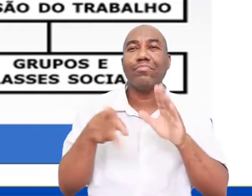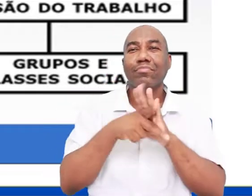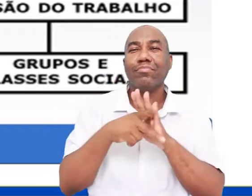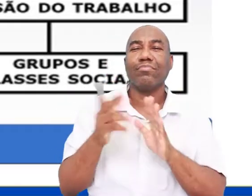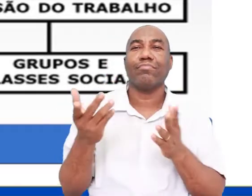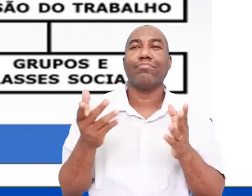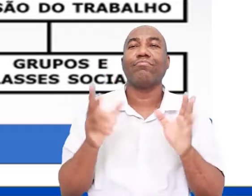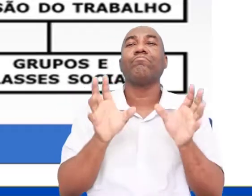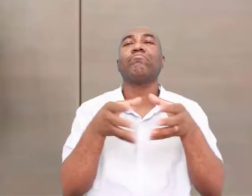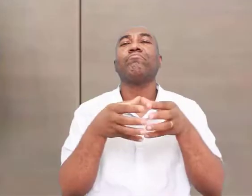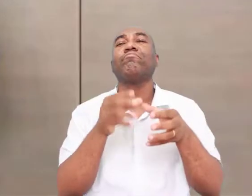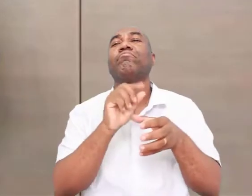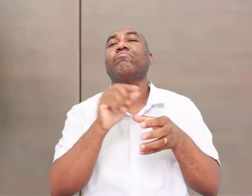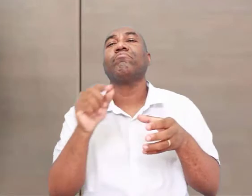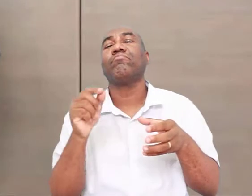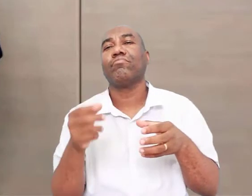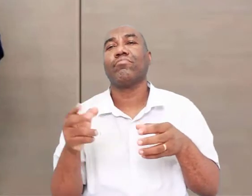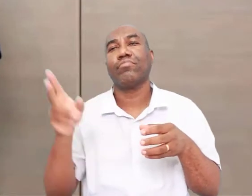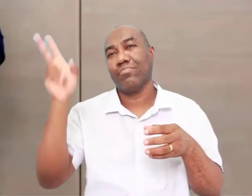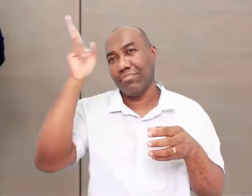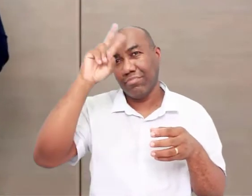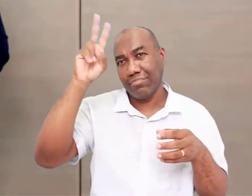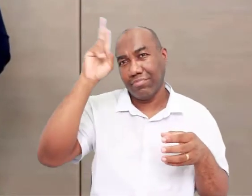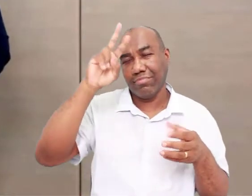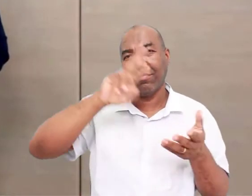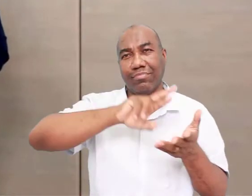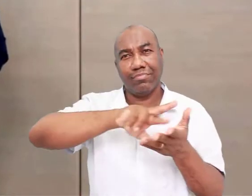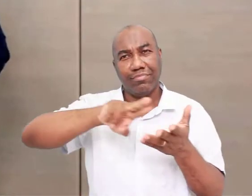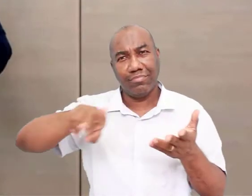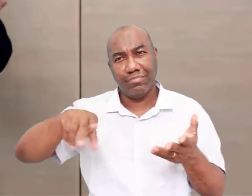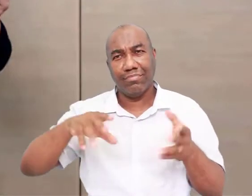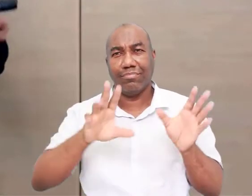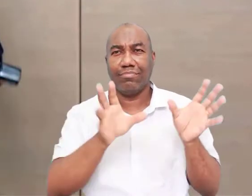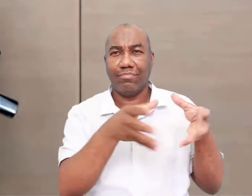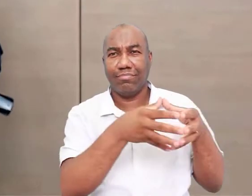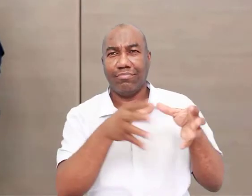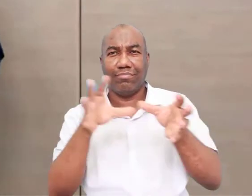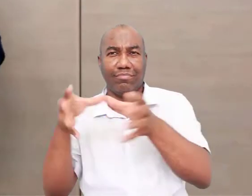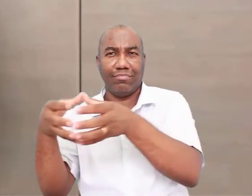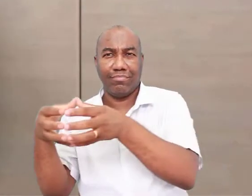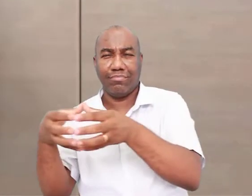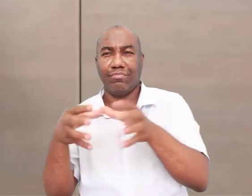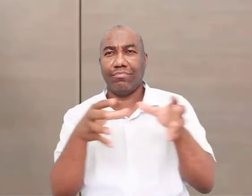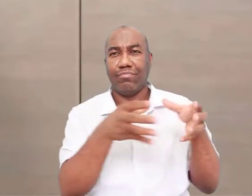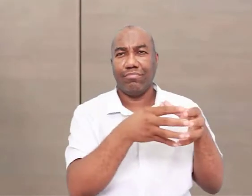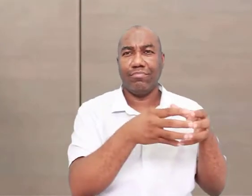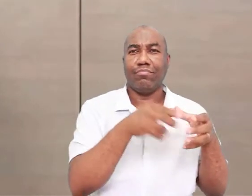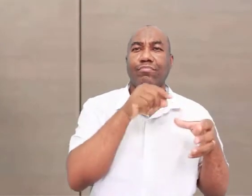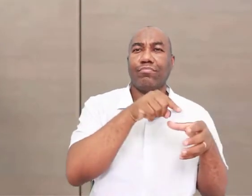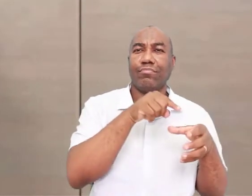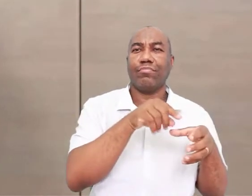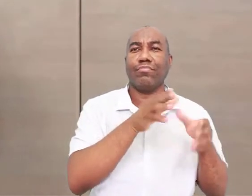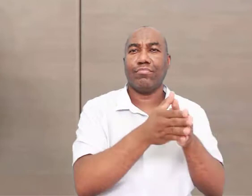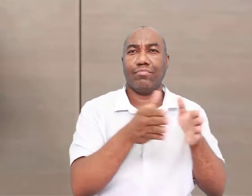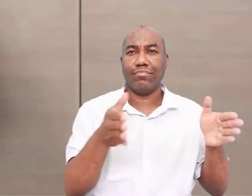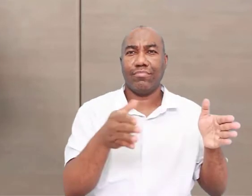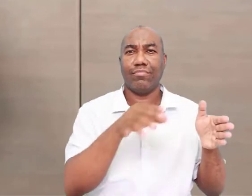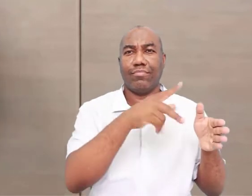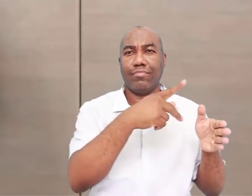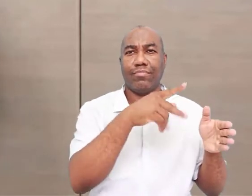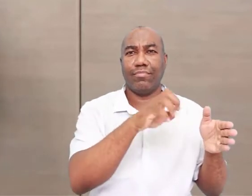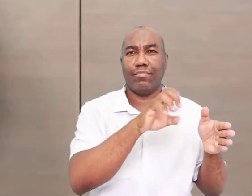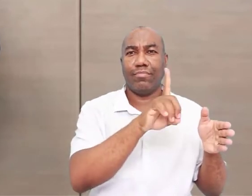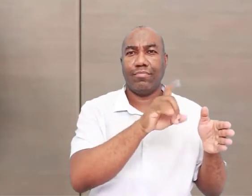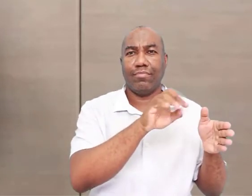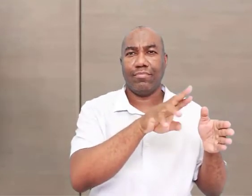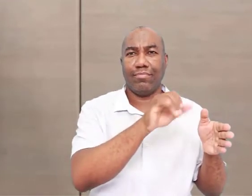dividir o período da pré-história em duas fases distintas, que eles chamam de Idade da Pedra e Idade dos Metais. Dentro da